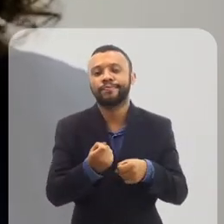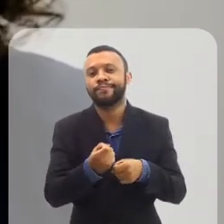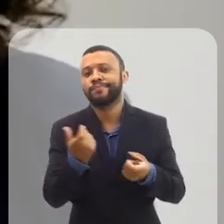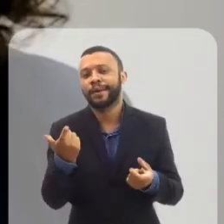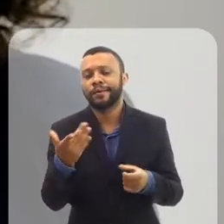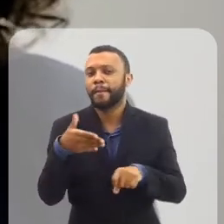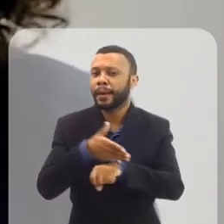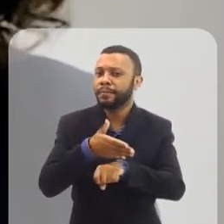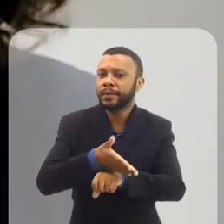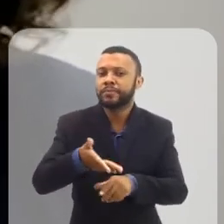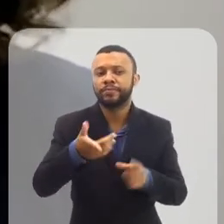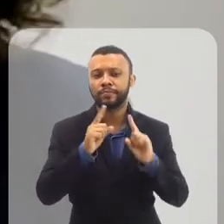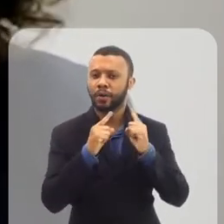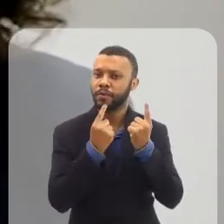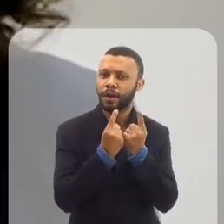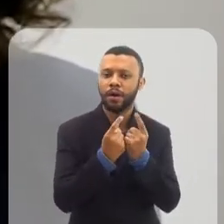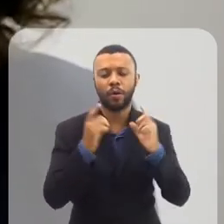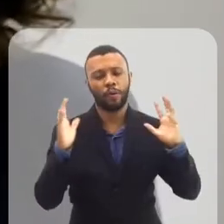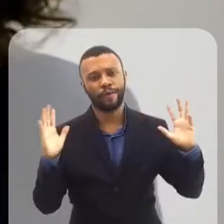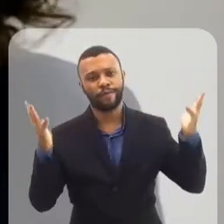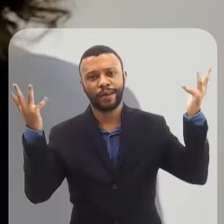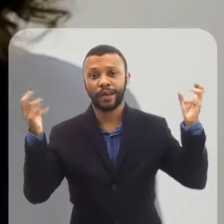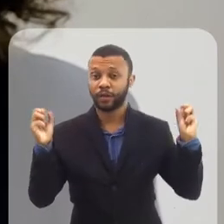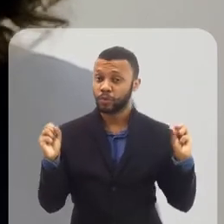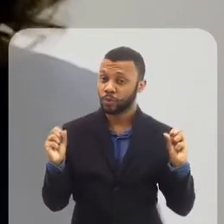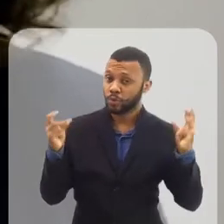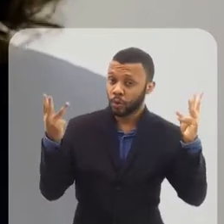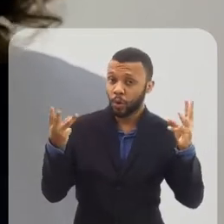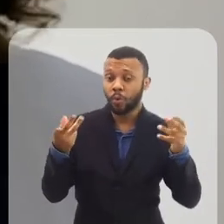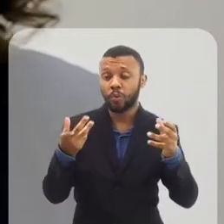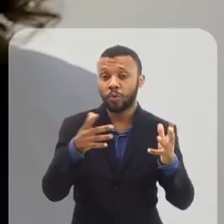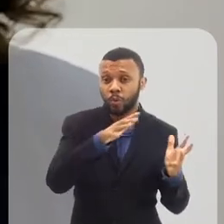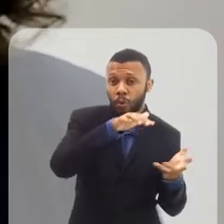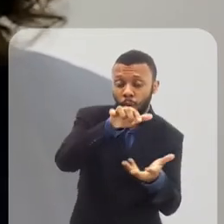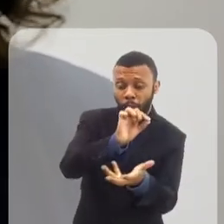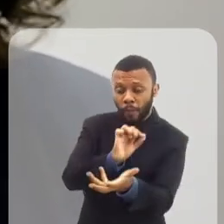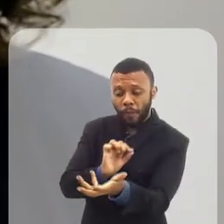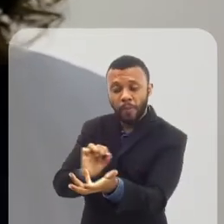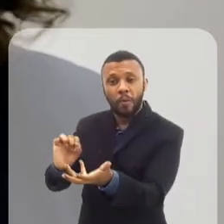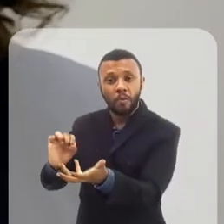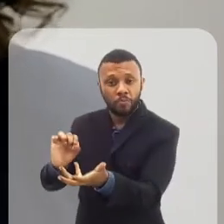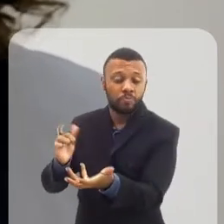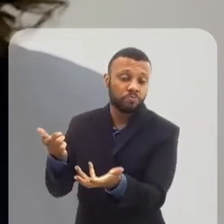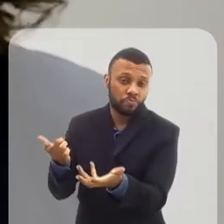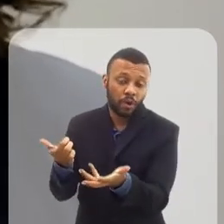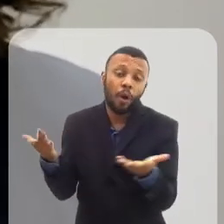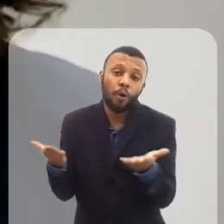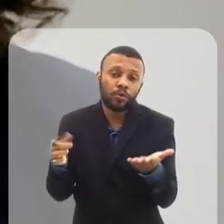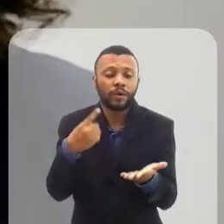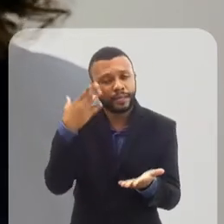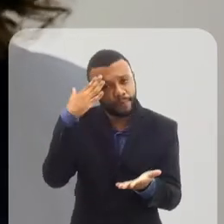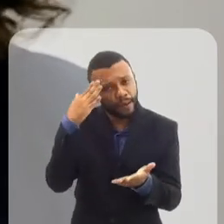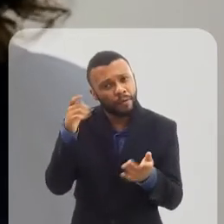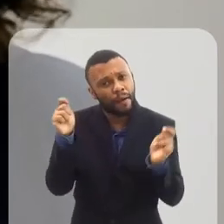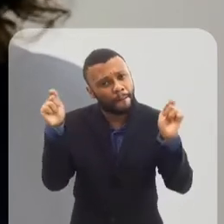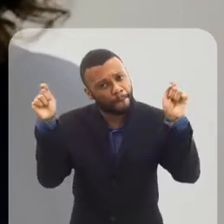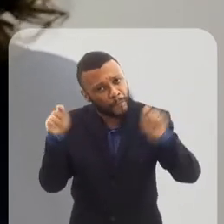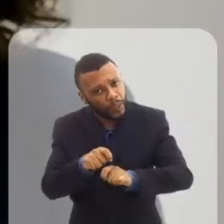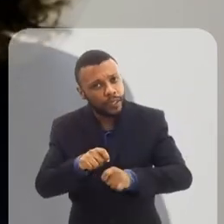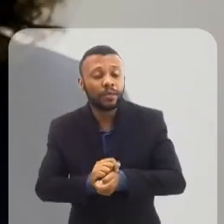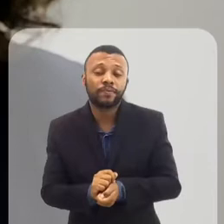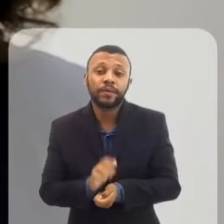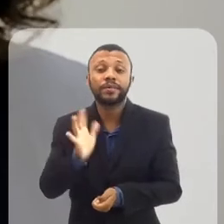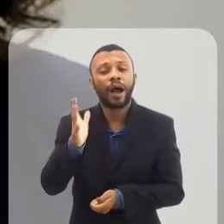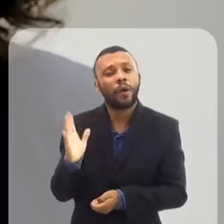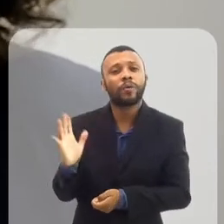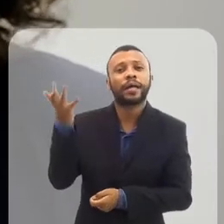participando de um evento, reunião ou um show em qualquer outro canto do planeta. Hoje já sabemos que além de ser possível,